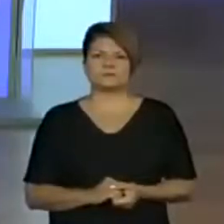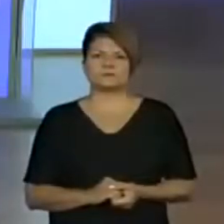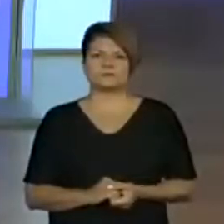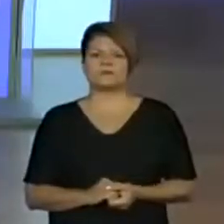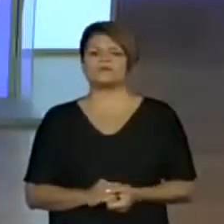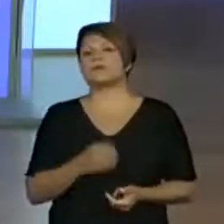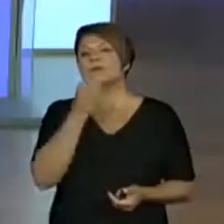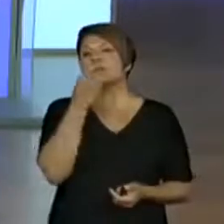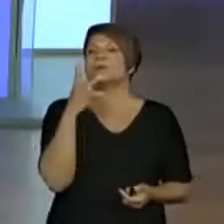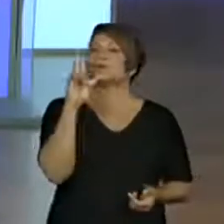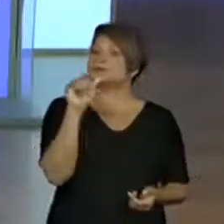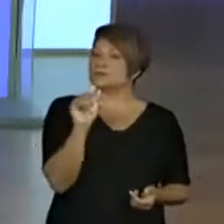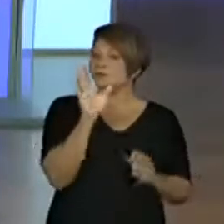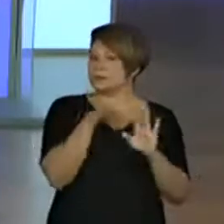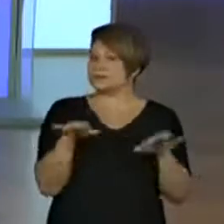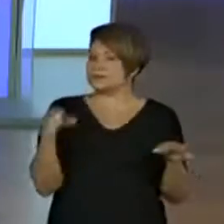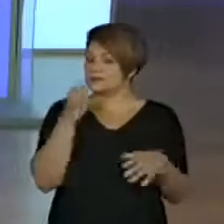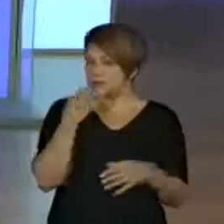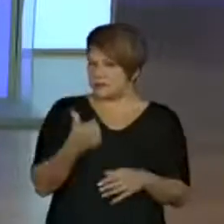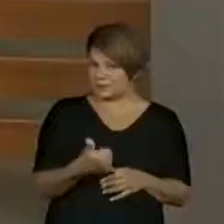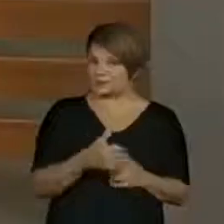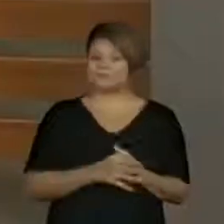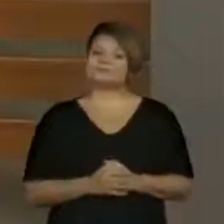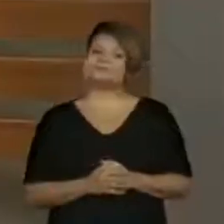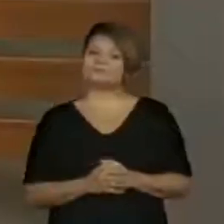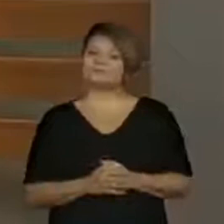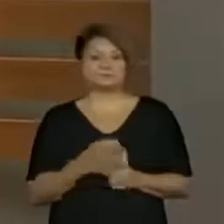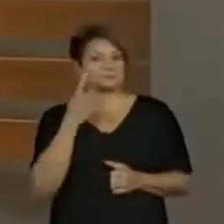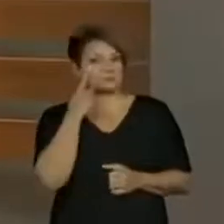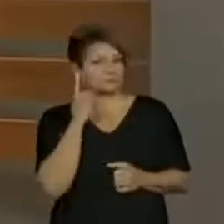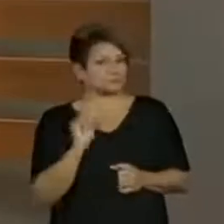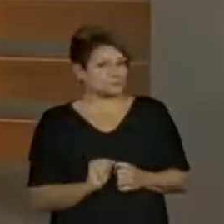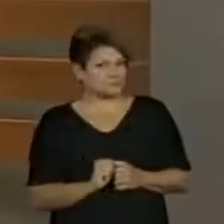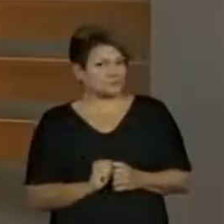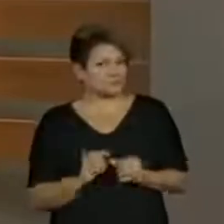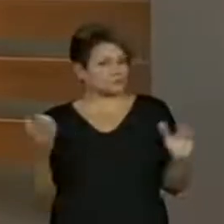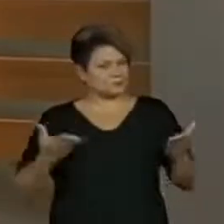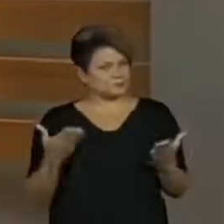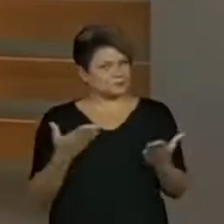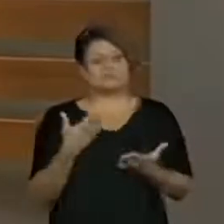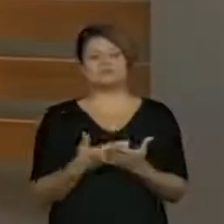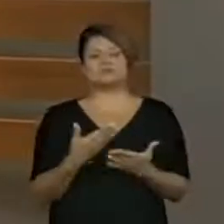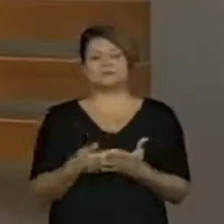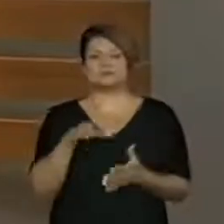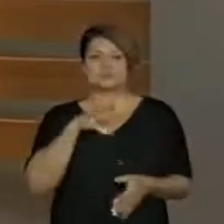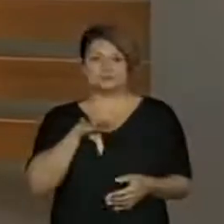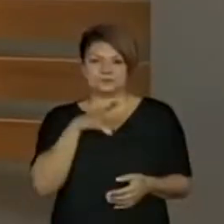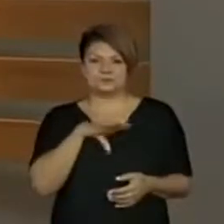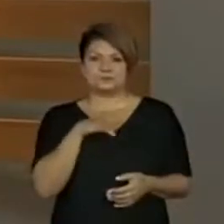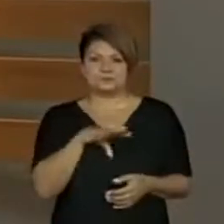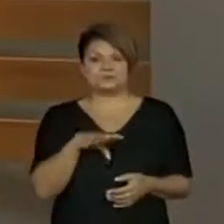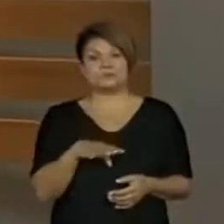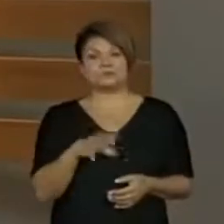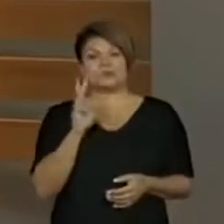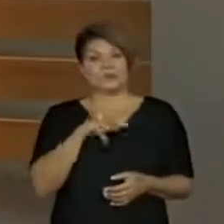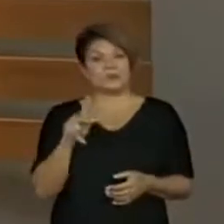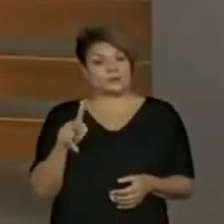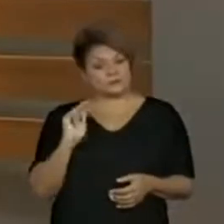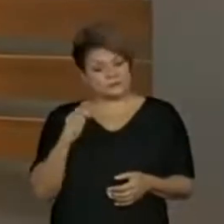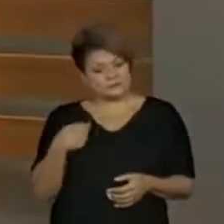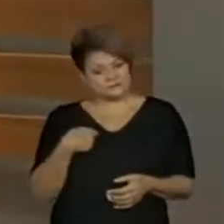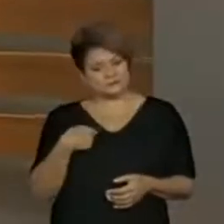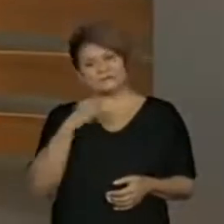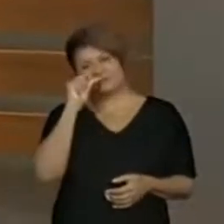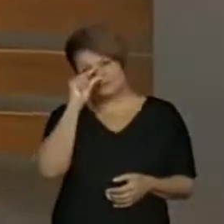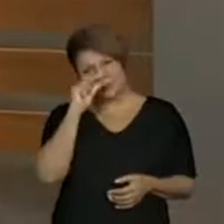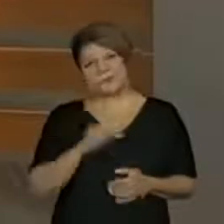Bom dia, crianças, tudo bem? Olha só, hoje a gente vai ter uma aula de língua portuguesa com a professora Ana Paula. E